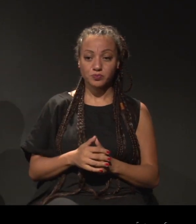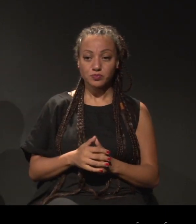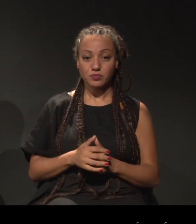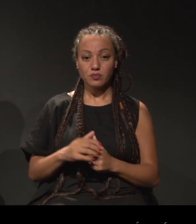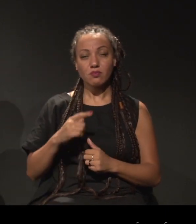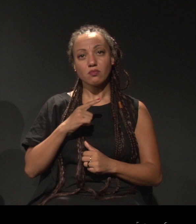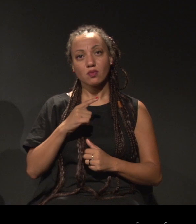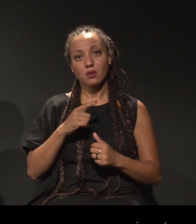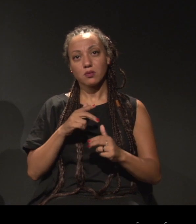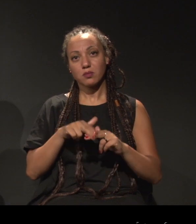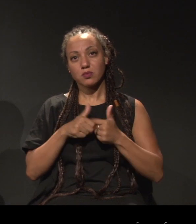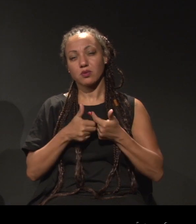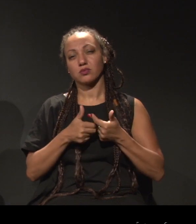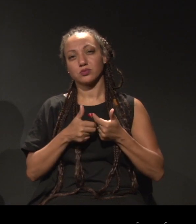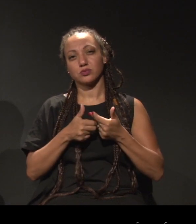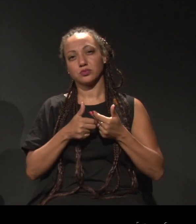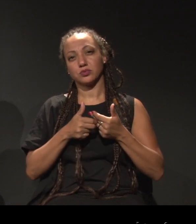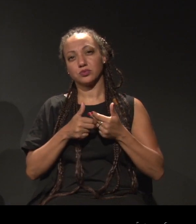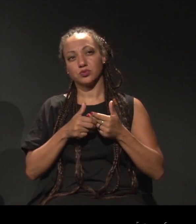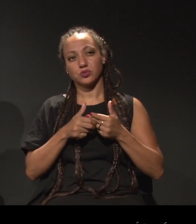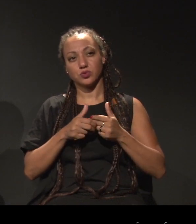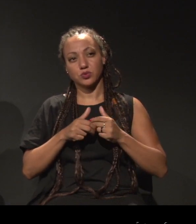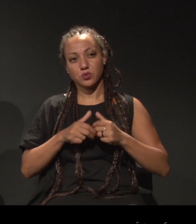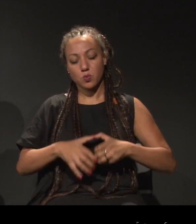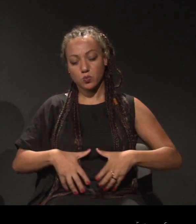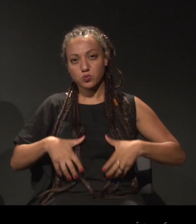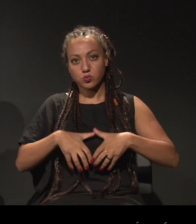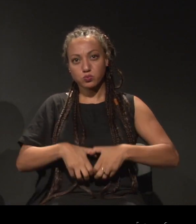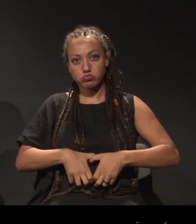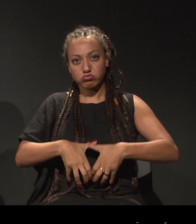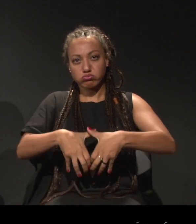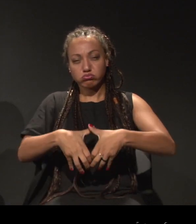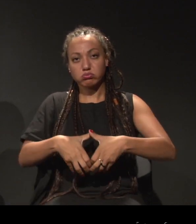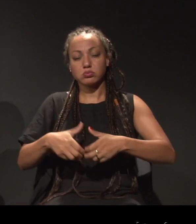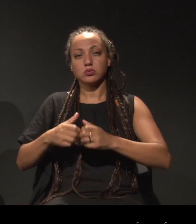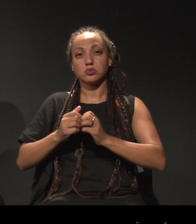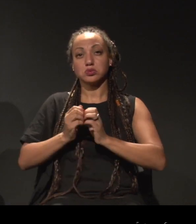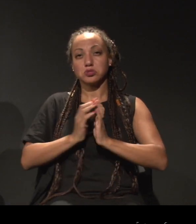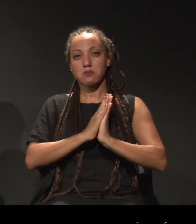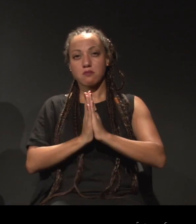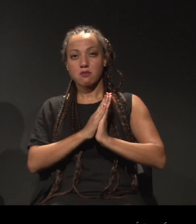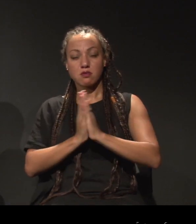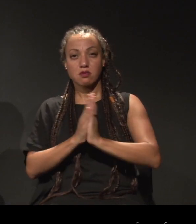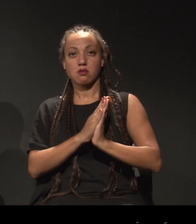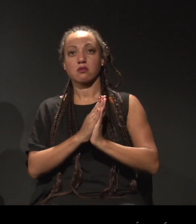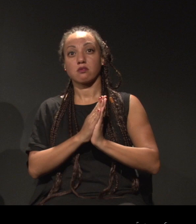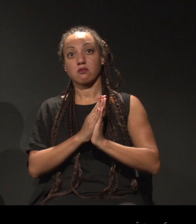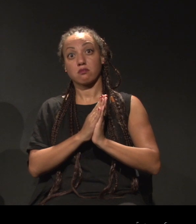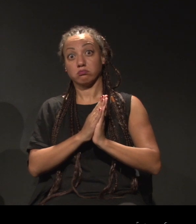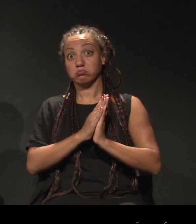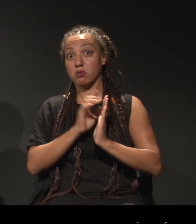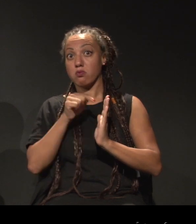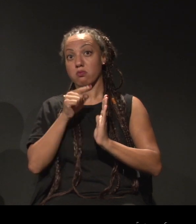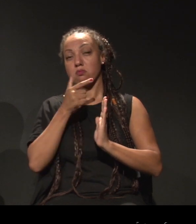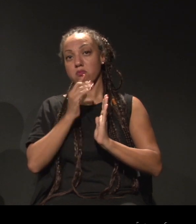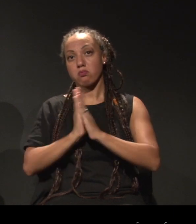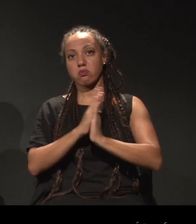úteros, de processos e de bonecas sícnicas para mim, inclusive uma boneca preta,